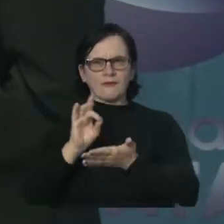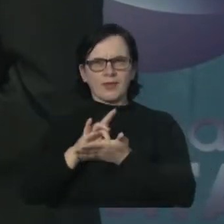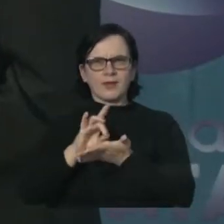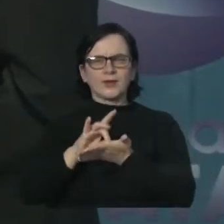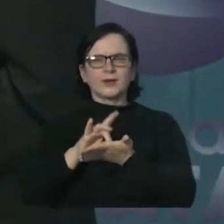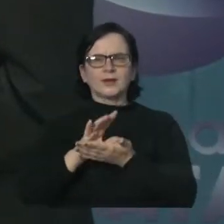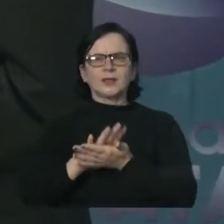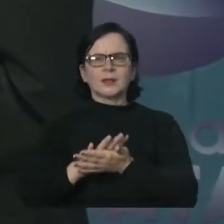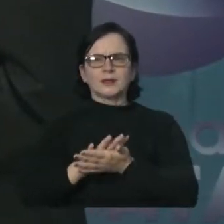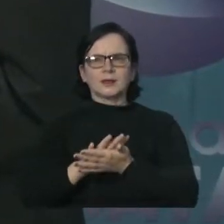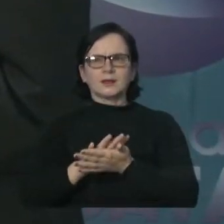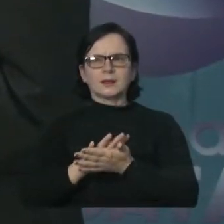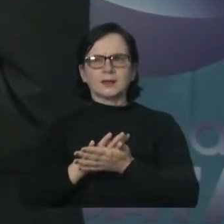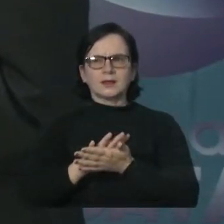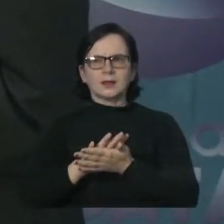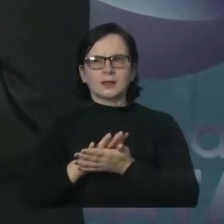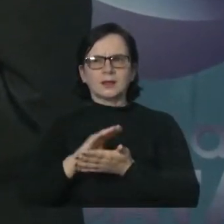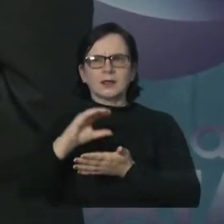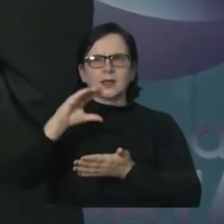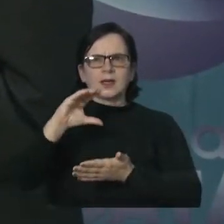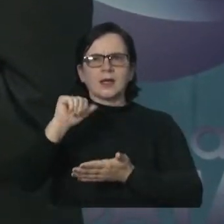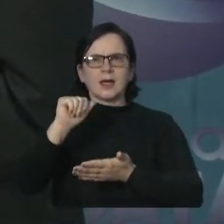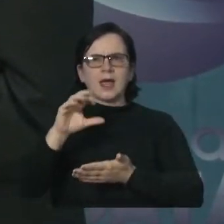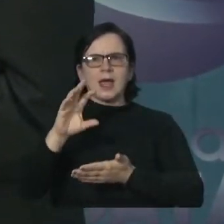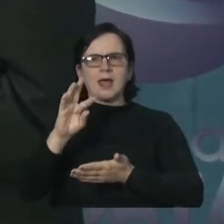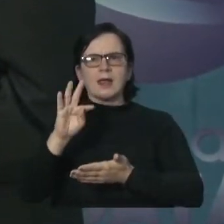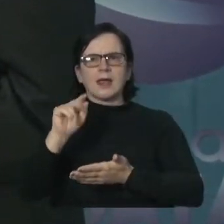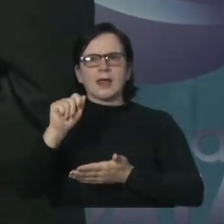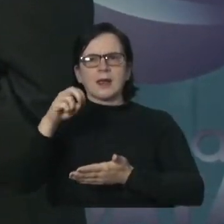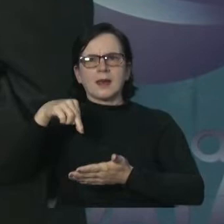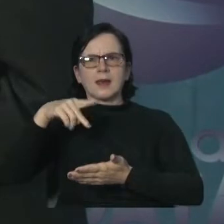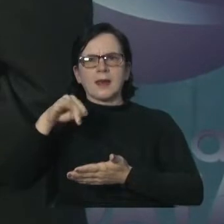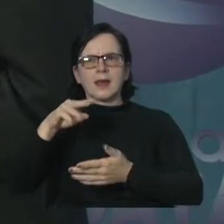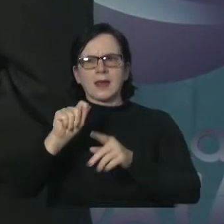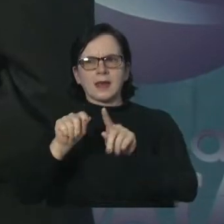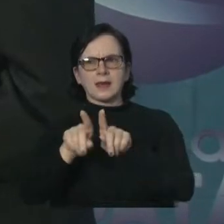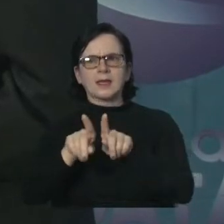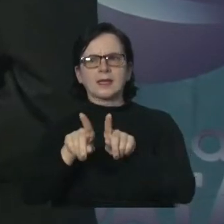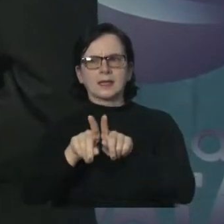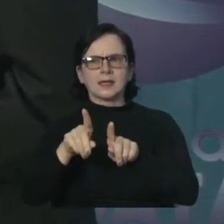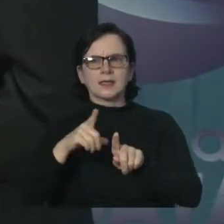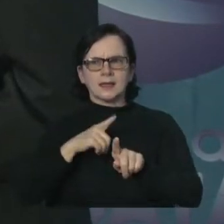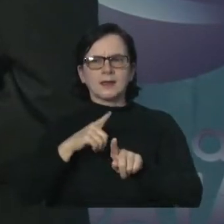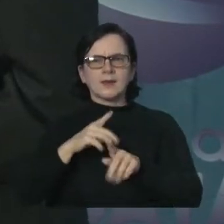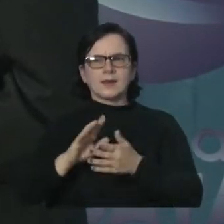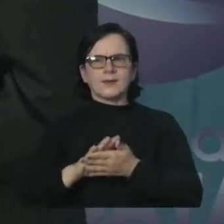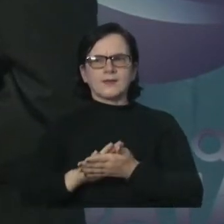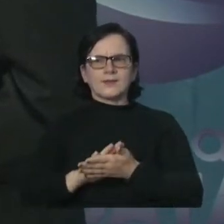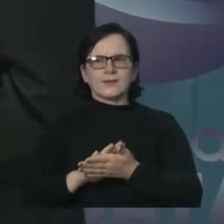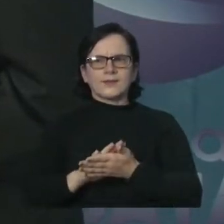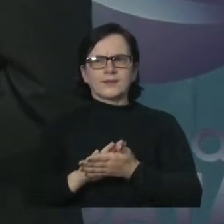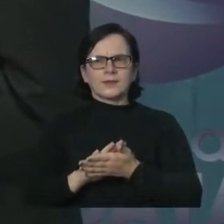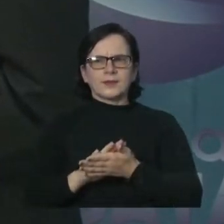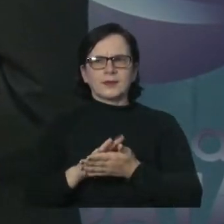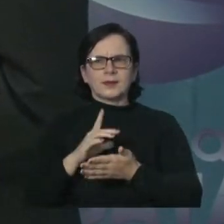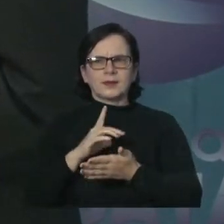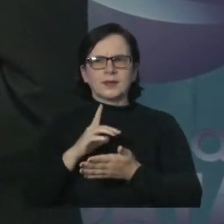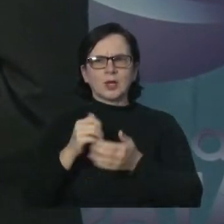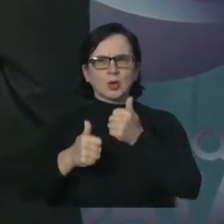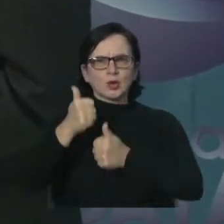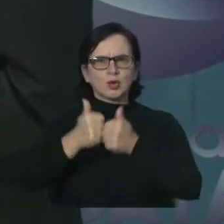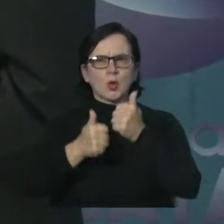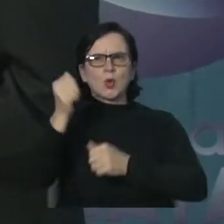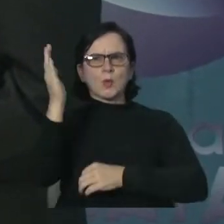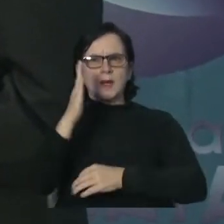É, bom, sou cartageneira. Hoje é dia da independência de Cartagena também, então é além. Hoje temos jogo Brasil